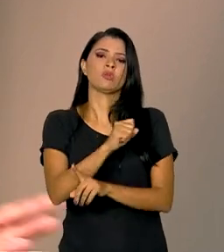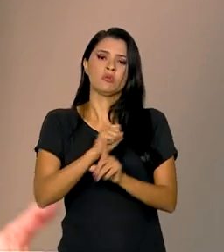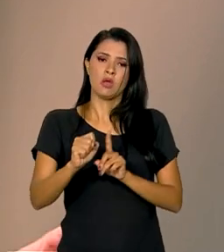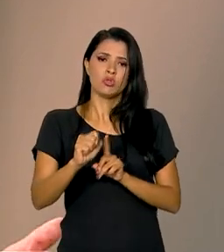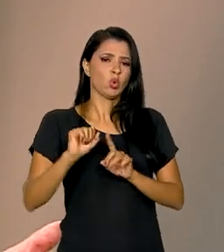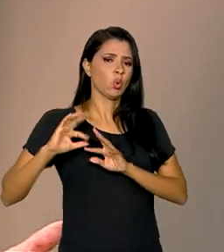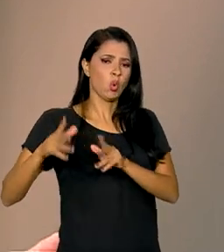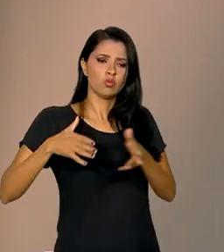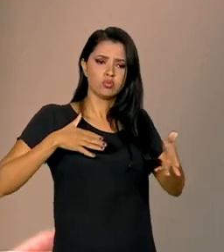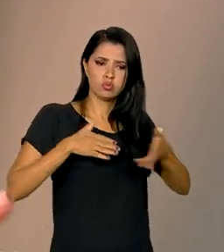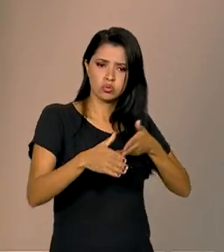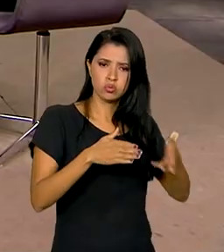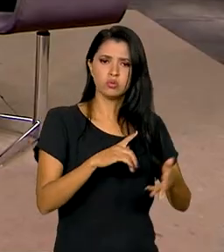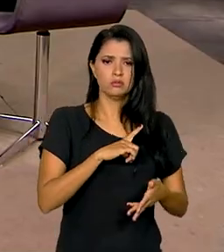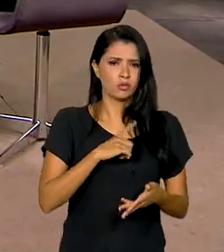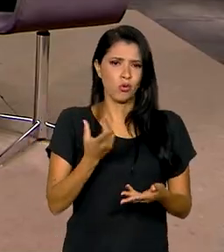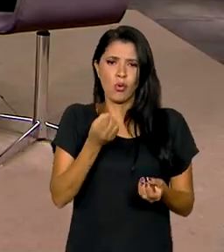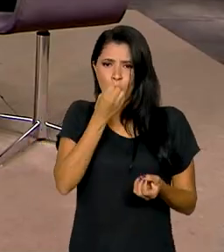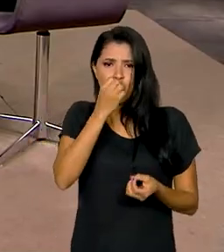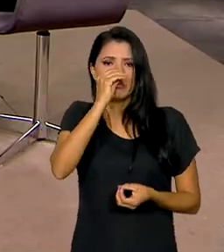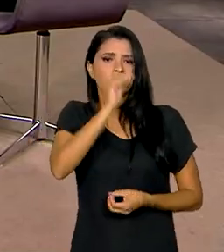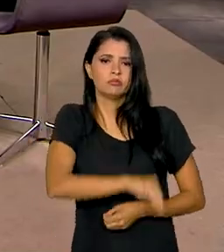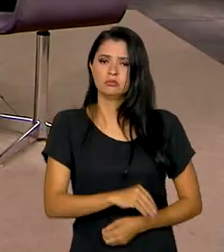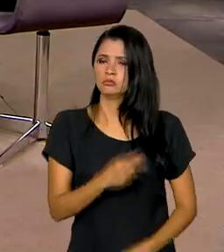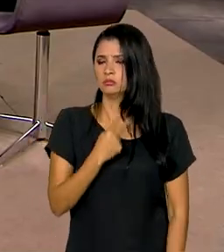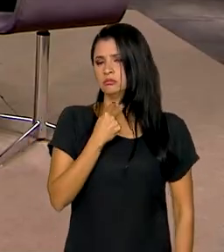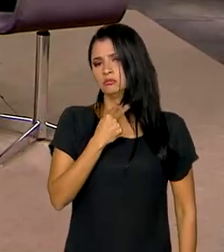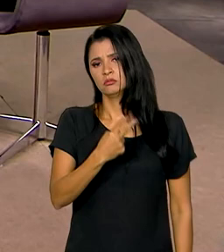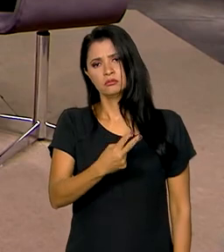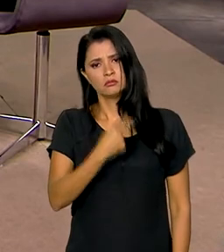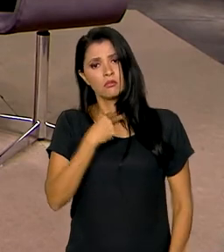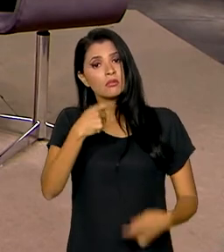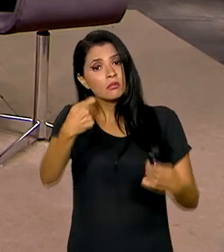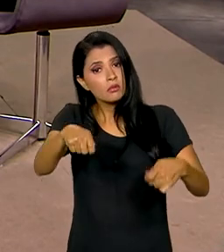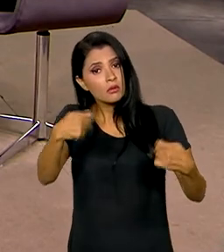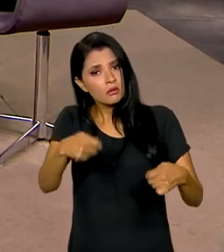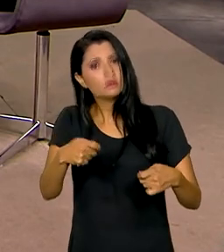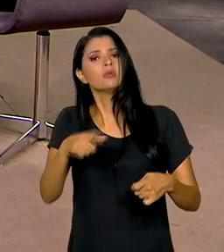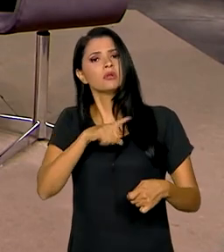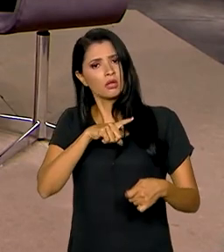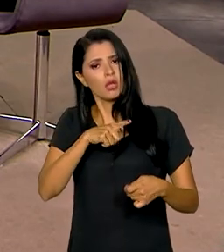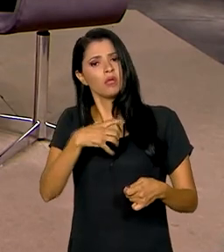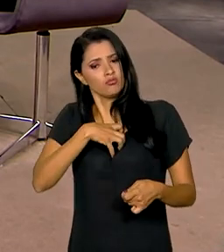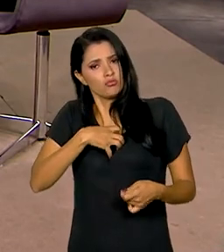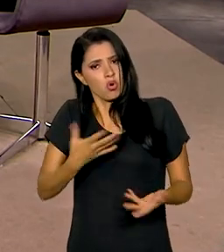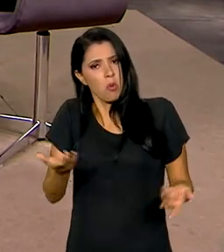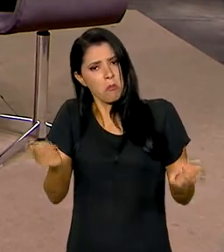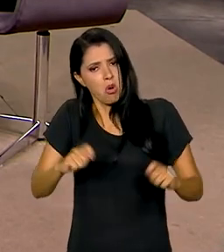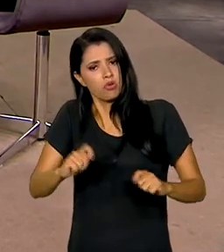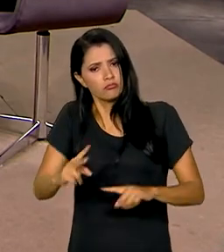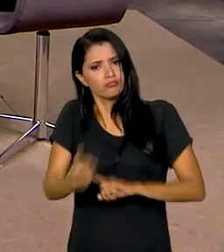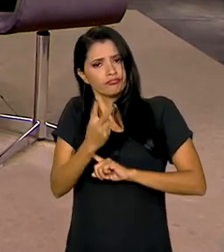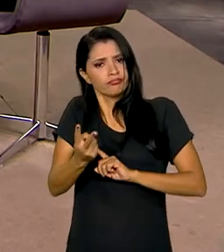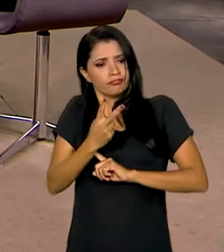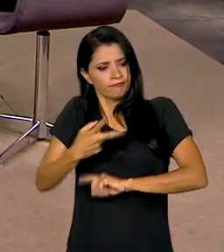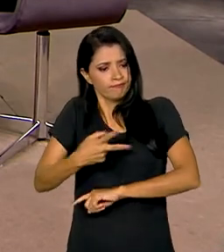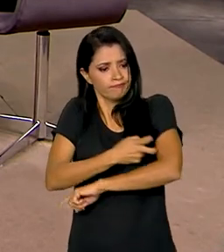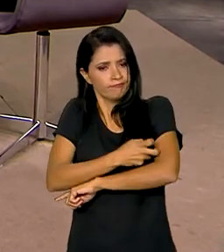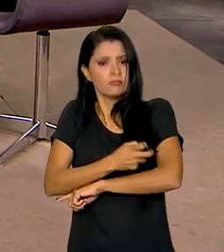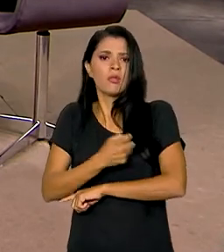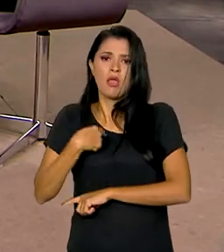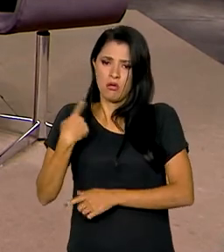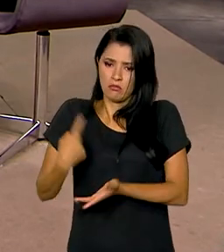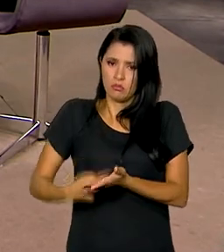Então, não podemos jogar isso fora de modo algum. É verdade. Nós temos como nos proteger e é um compromisso nosso